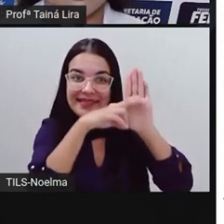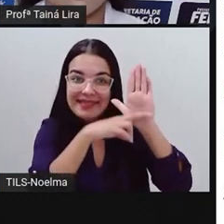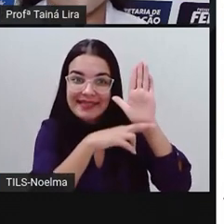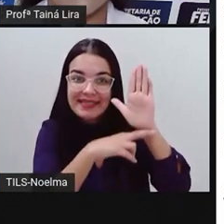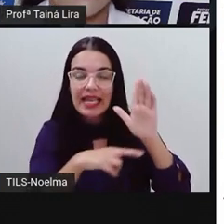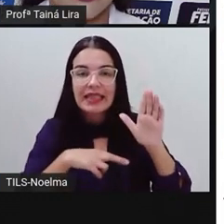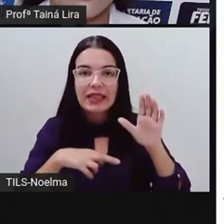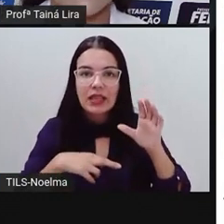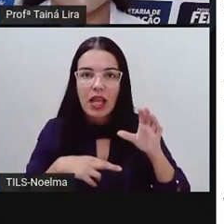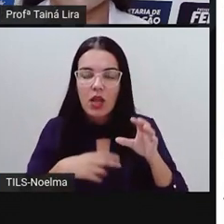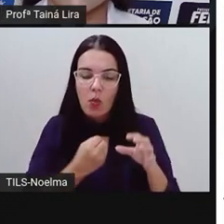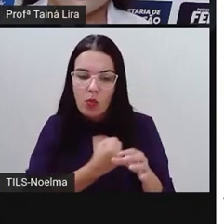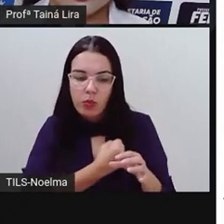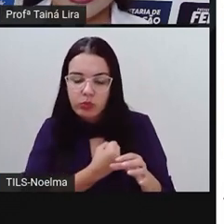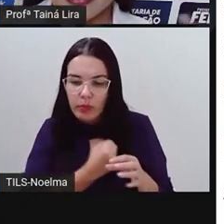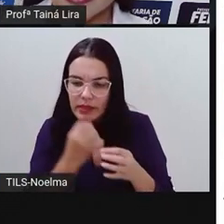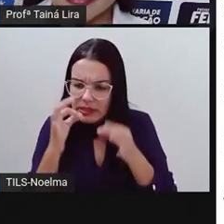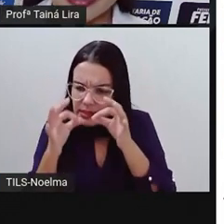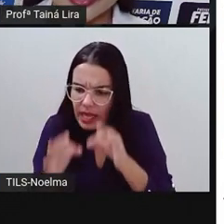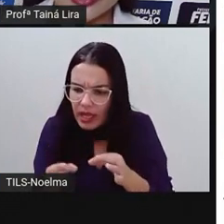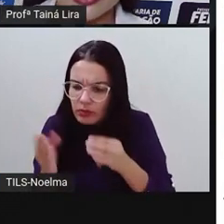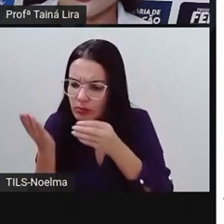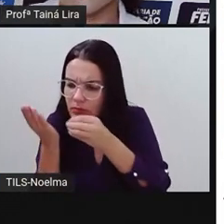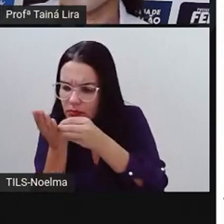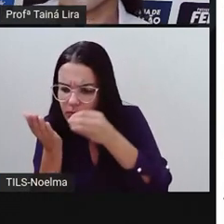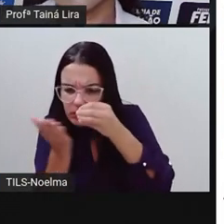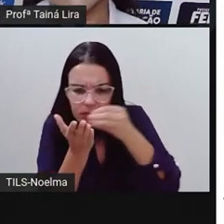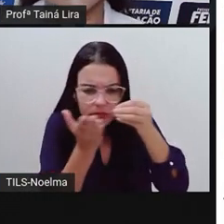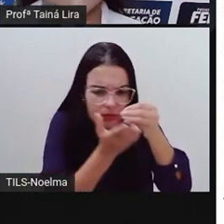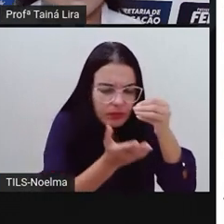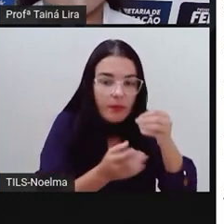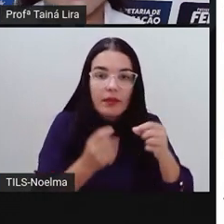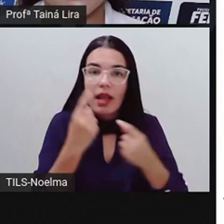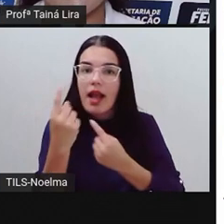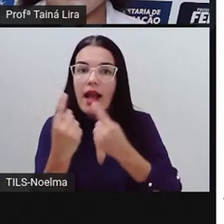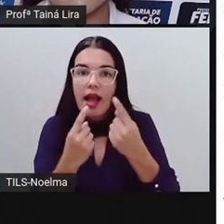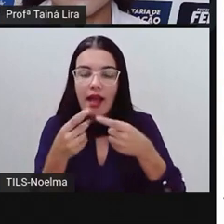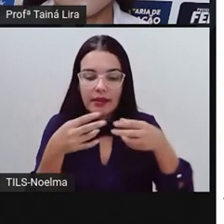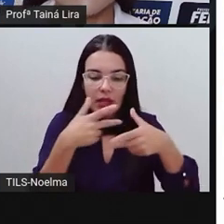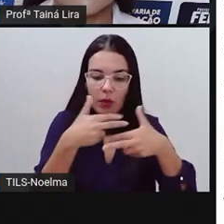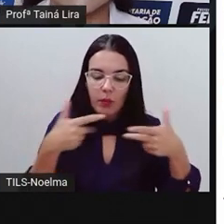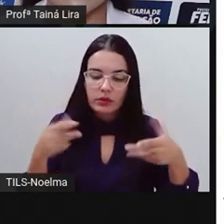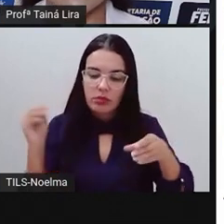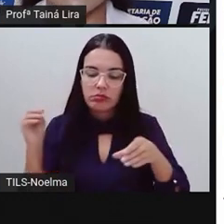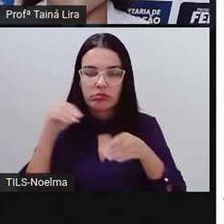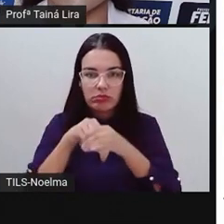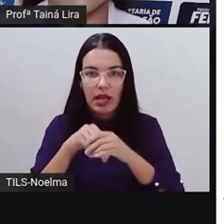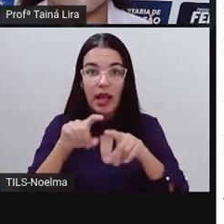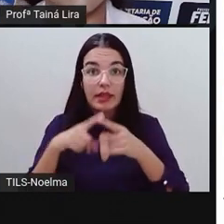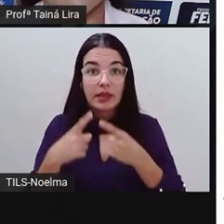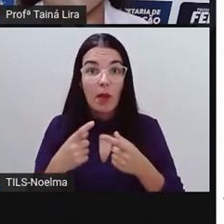quantidade correta de cada ingrediente. Então, a gente tem que ter cuidado aí pra não utilizar uma